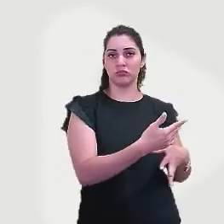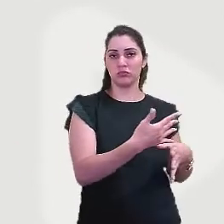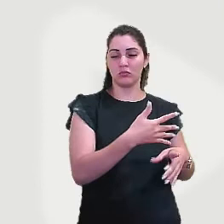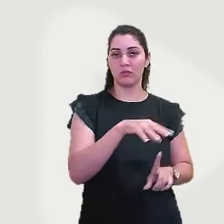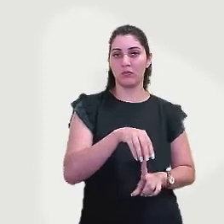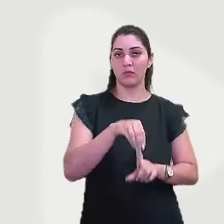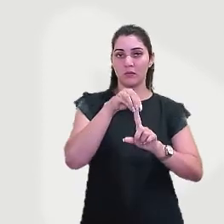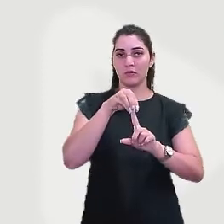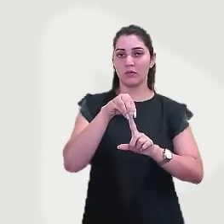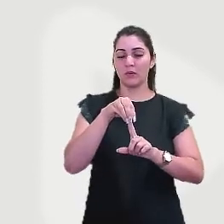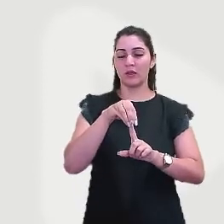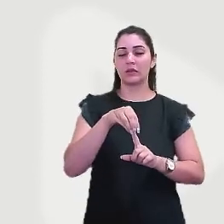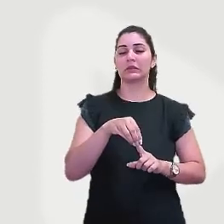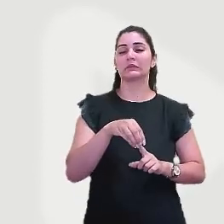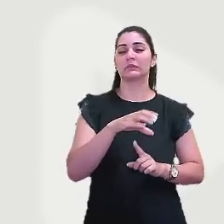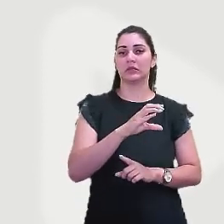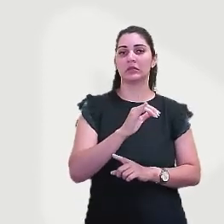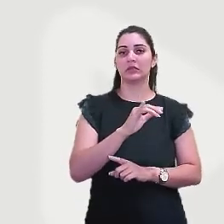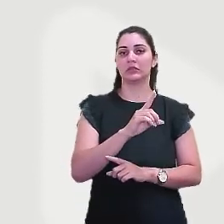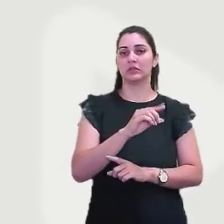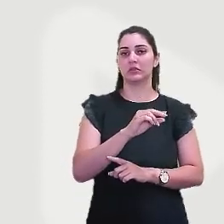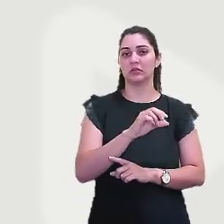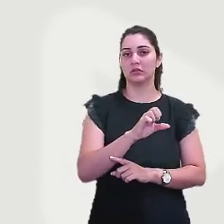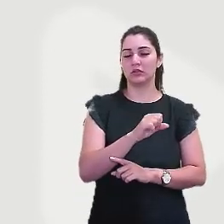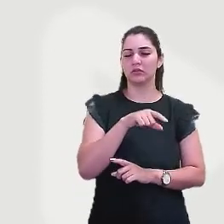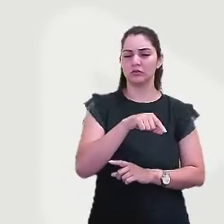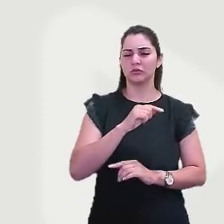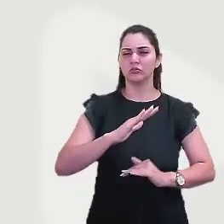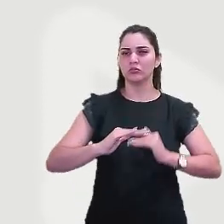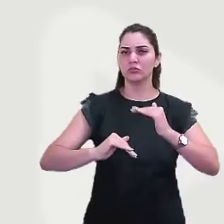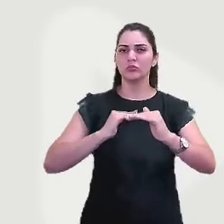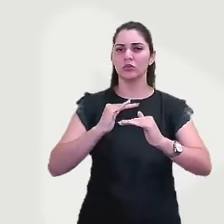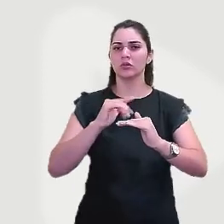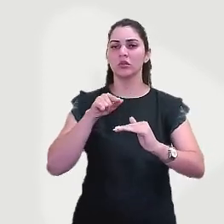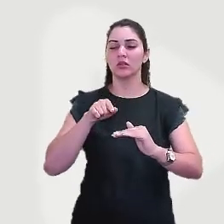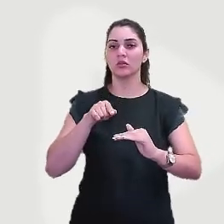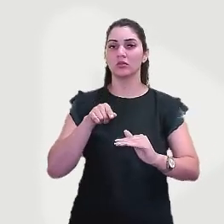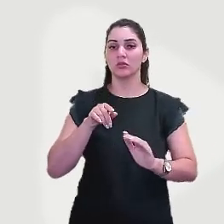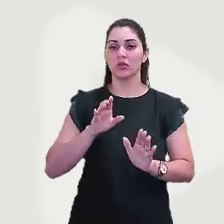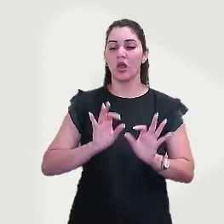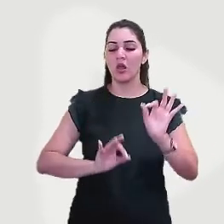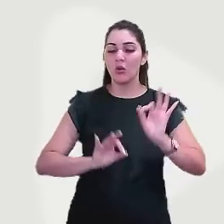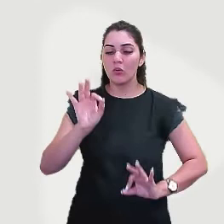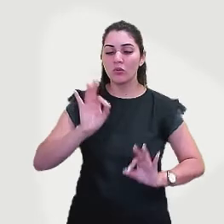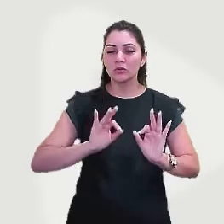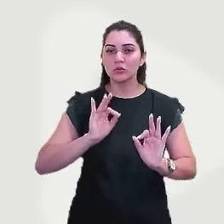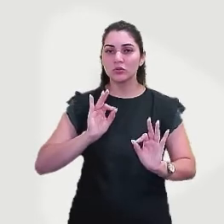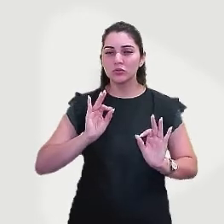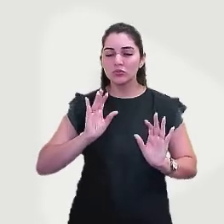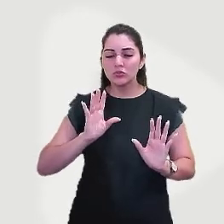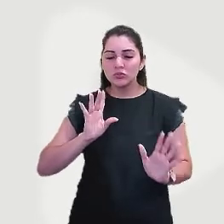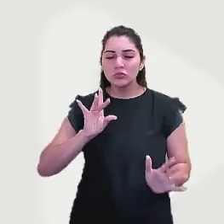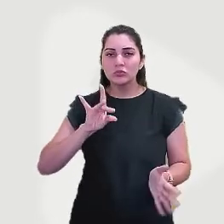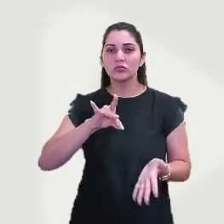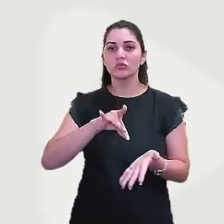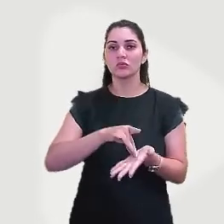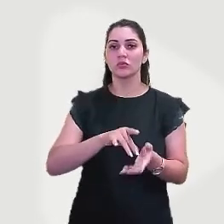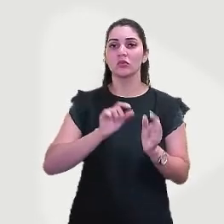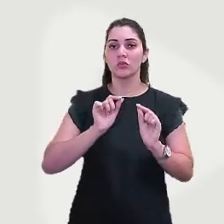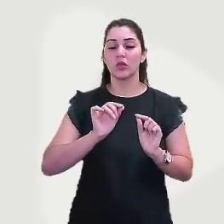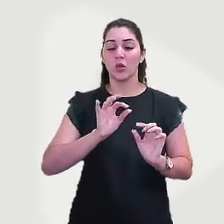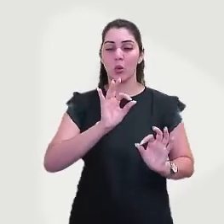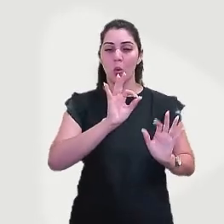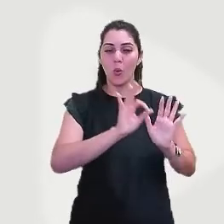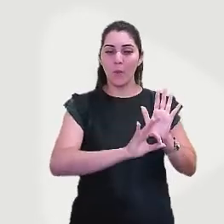para as cidades. Por se tratar de um processo, a urbanização se concretiza quando o percentual da população